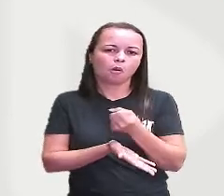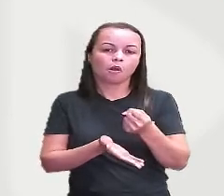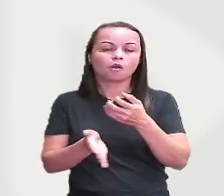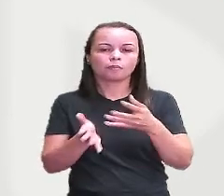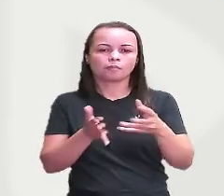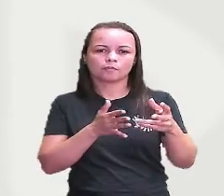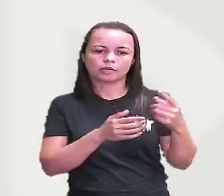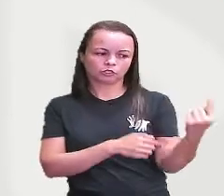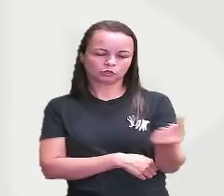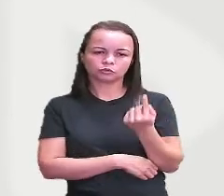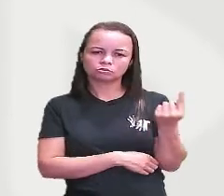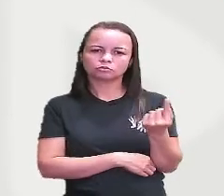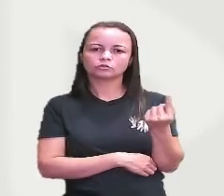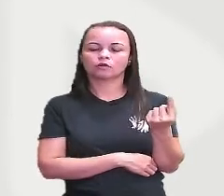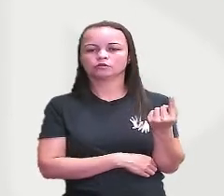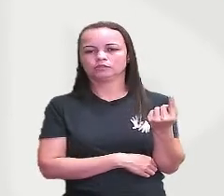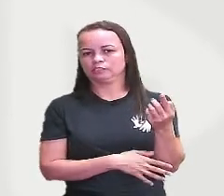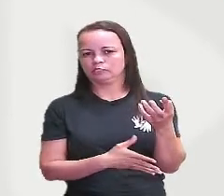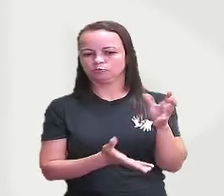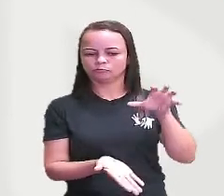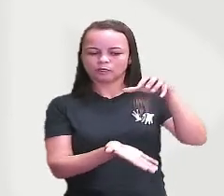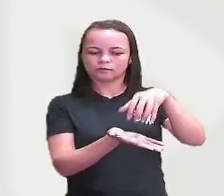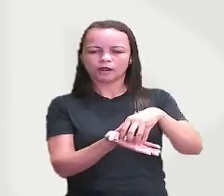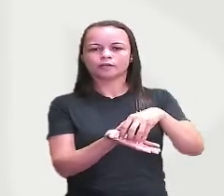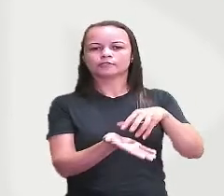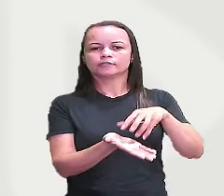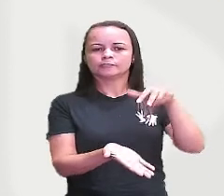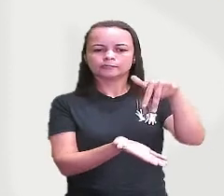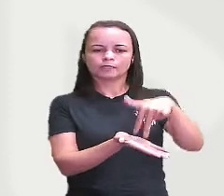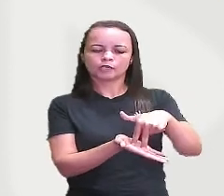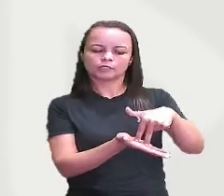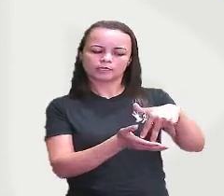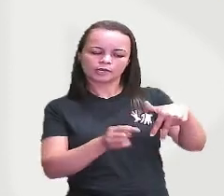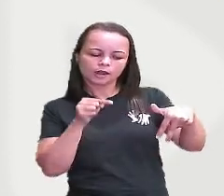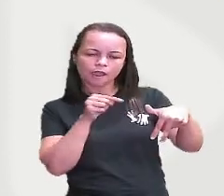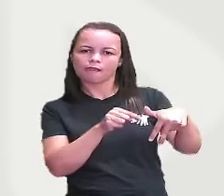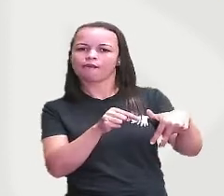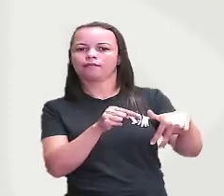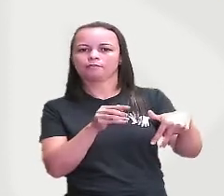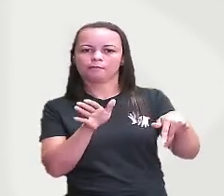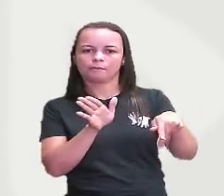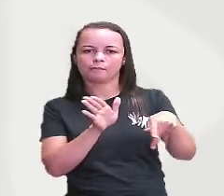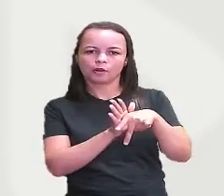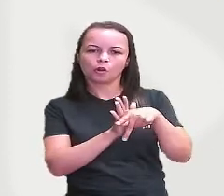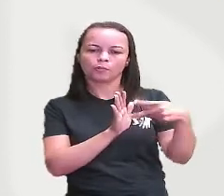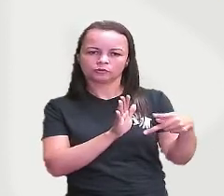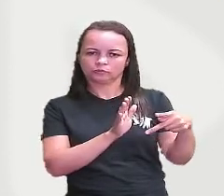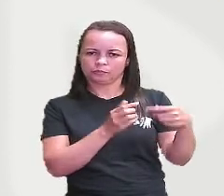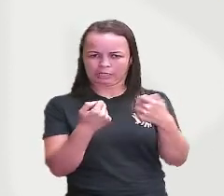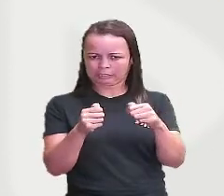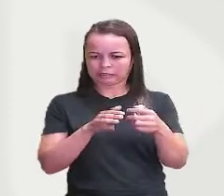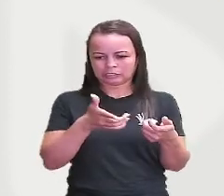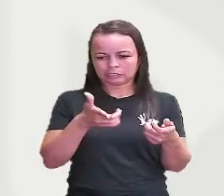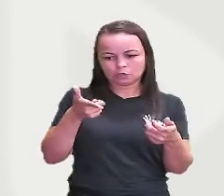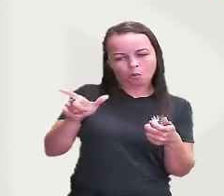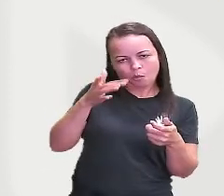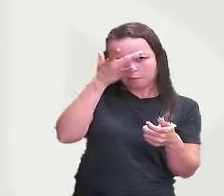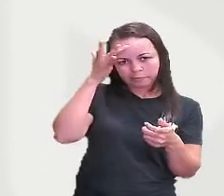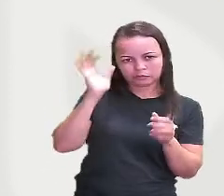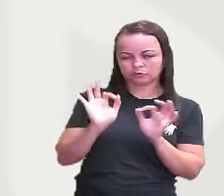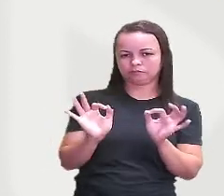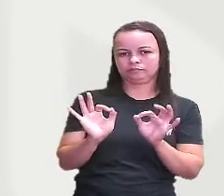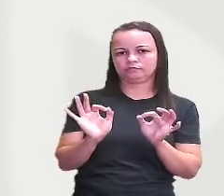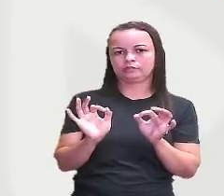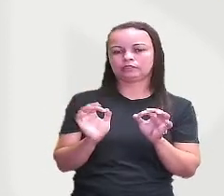sozinho centralizar as decisões nele mesmo sem precisar de outros então isso é muito